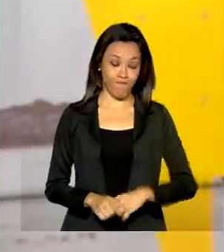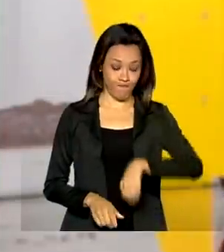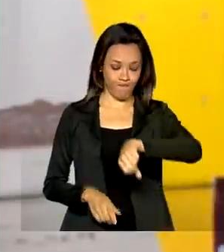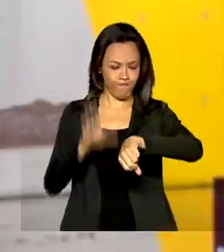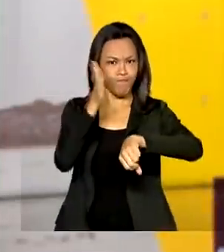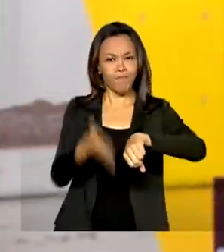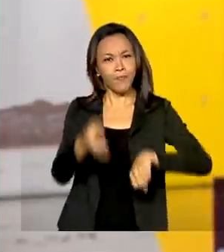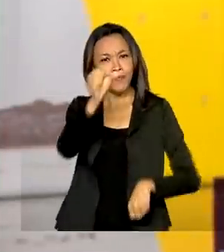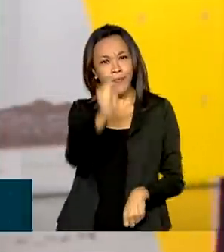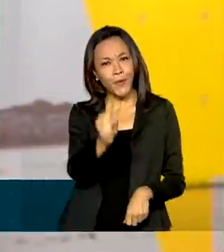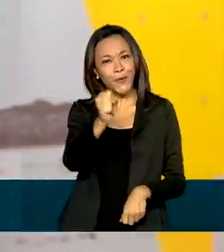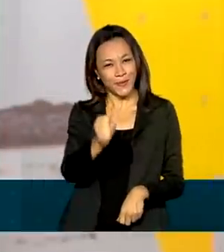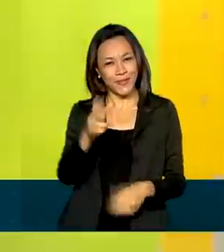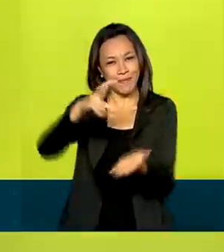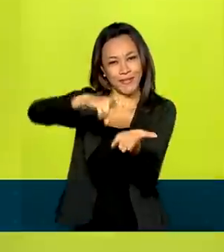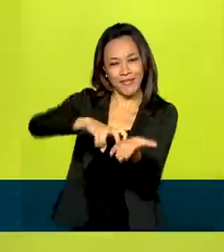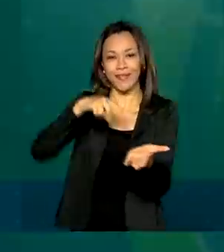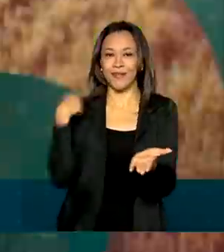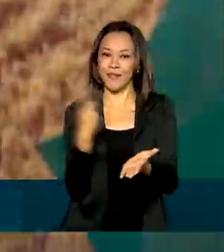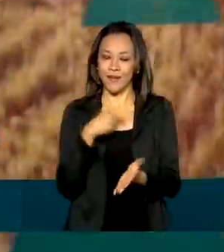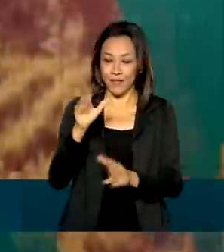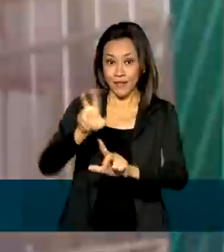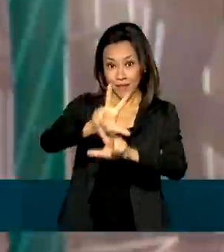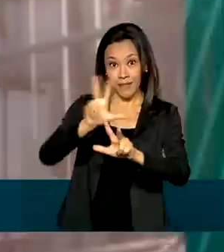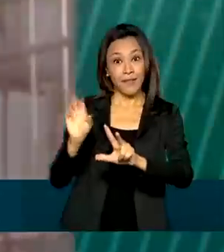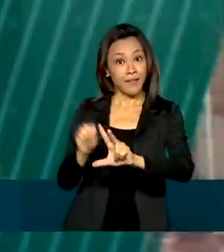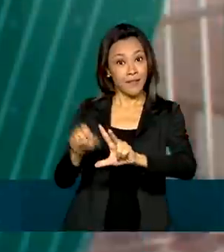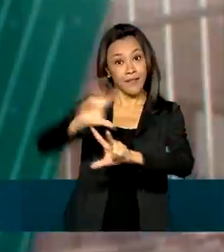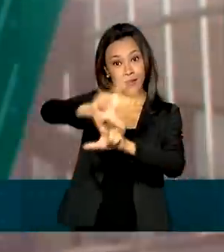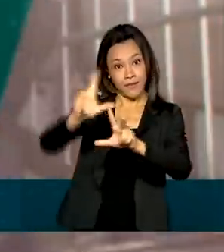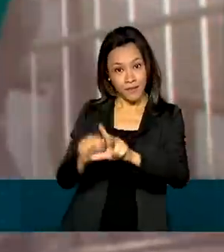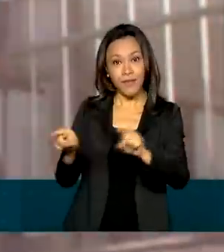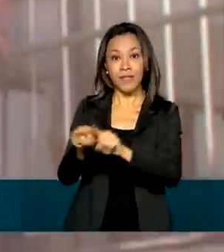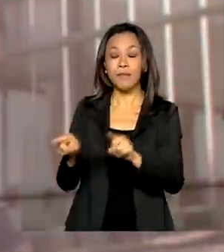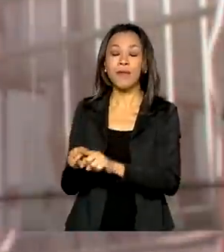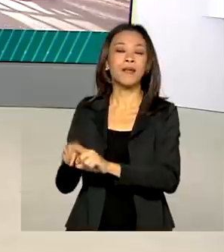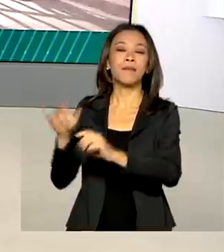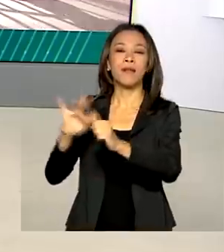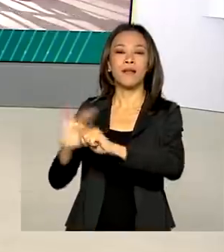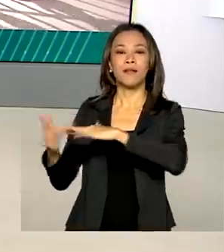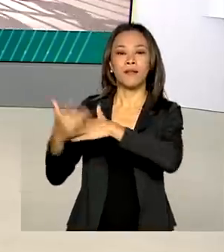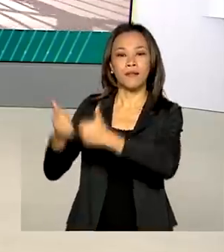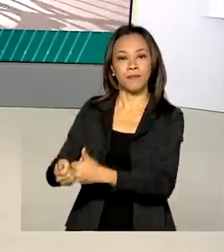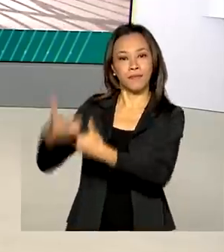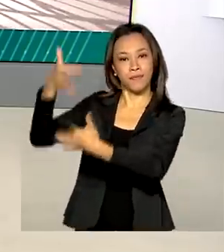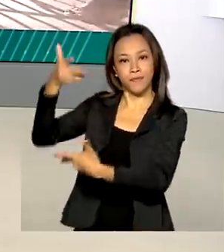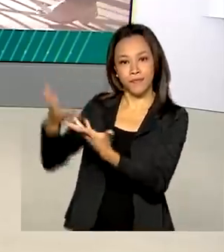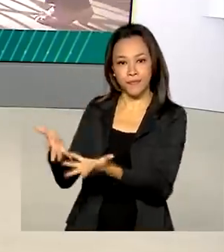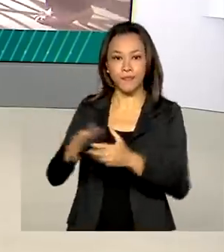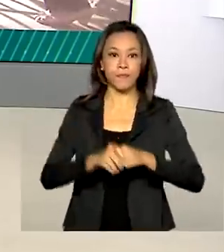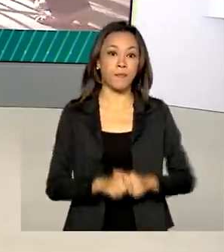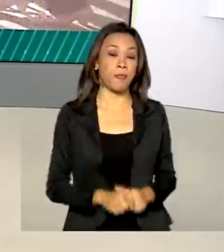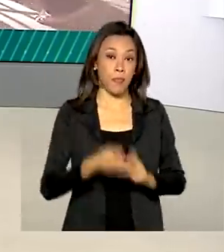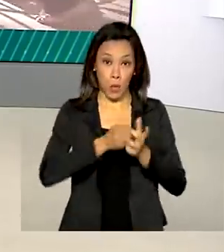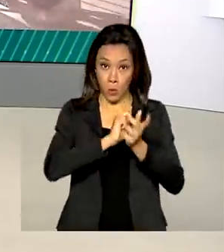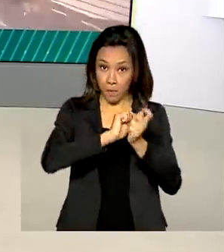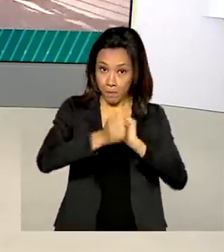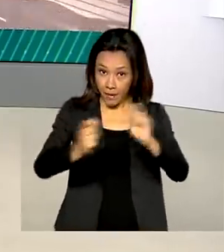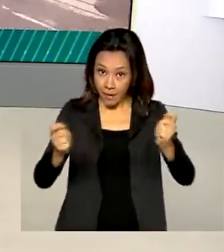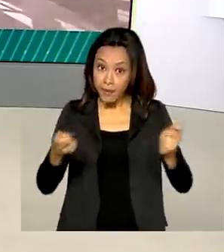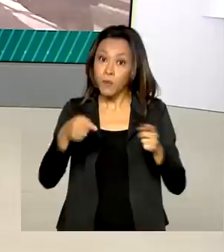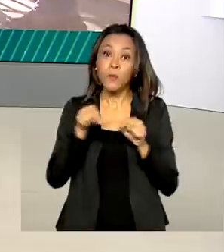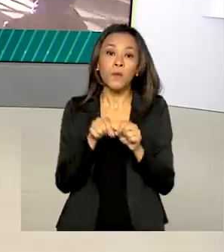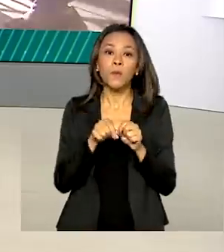Agora, 8 horas da manhã, nós estamos ao vivo pela TV Brasil e redes sociais. O pagamento da nova rodada do auxílio